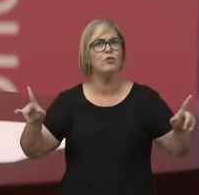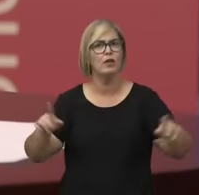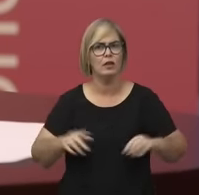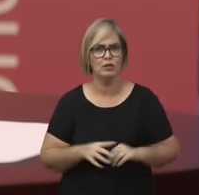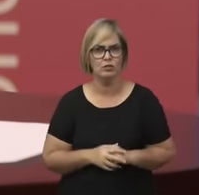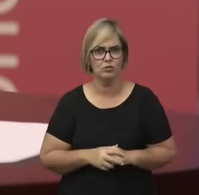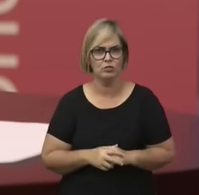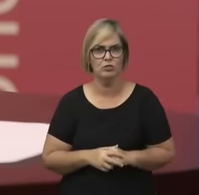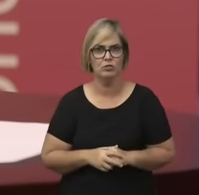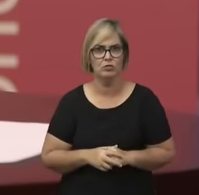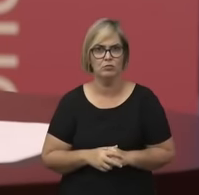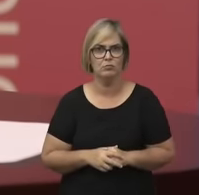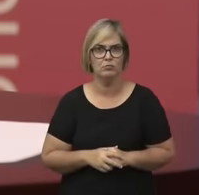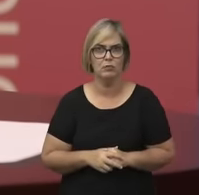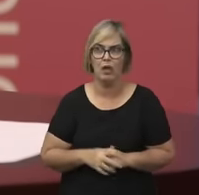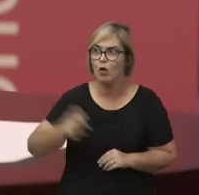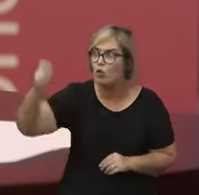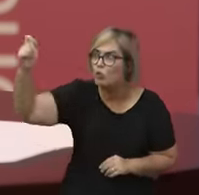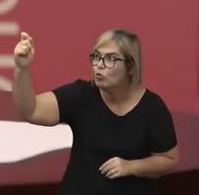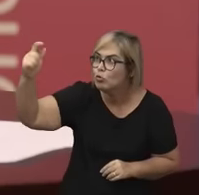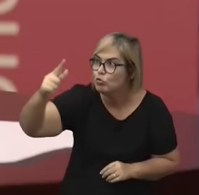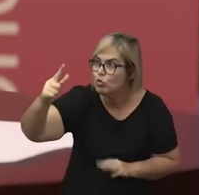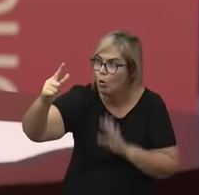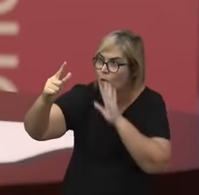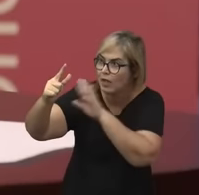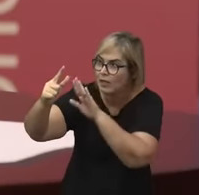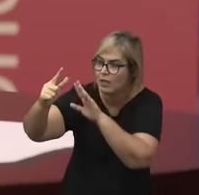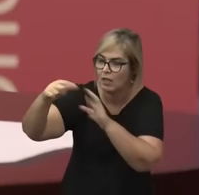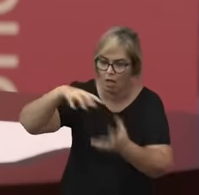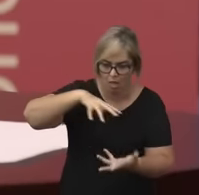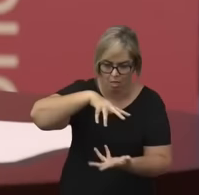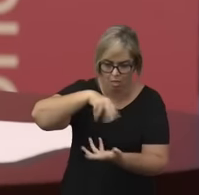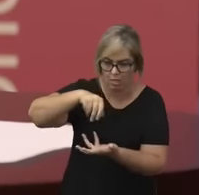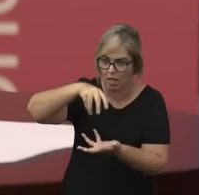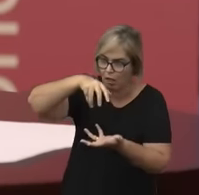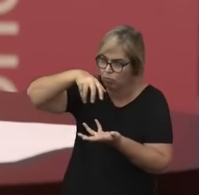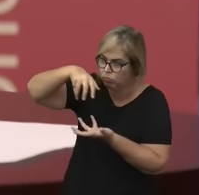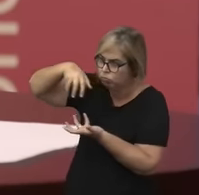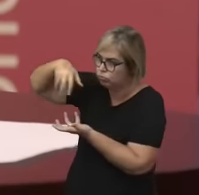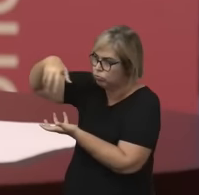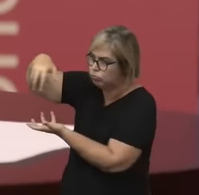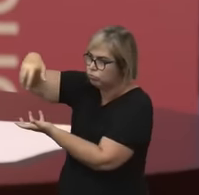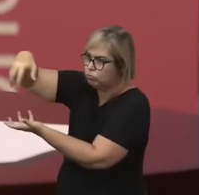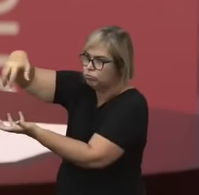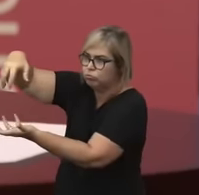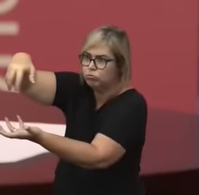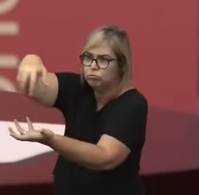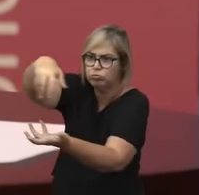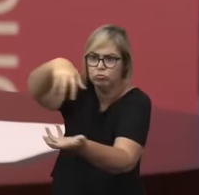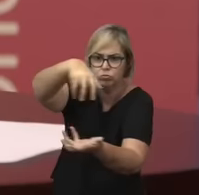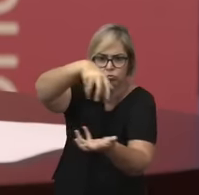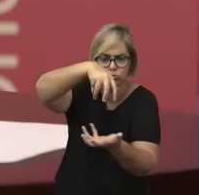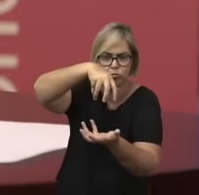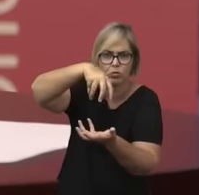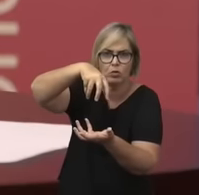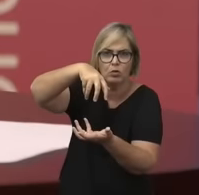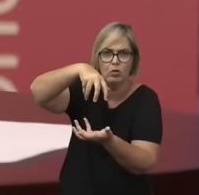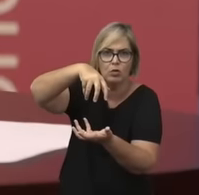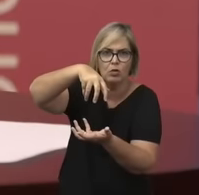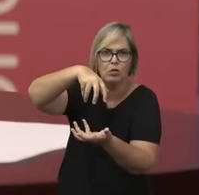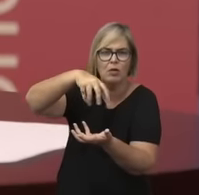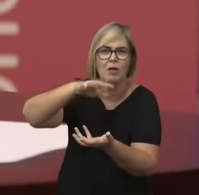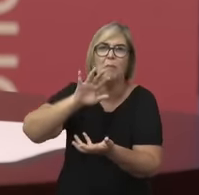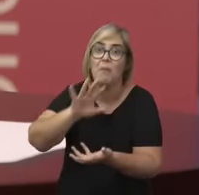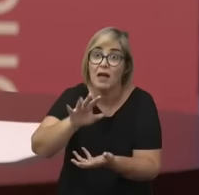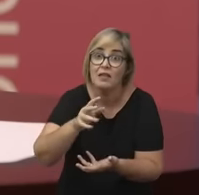onde, na verdade, é o Sol que está no centro e a Terra gira em torno de si mesma e do Sol. E aí ela diz que é isso que acontece com os